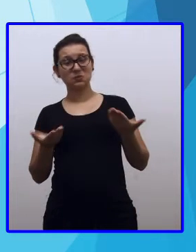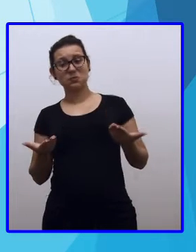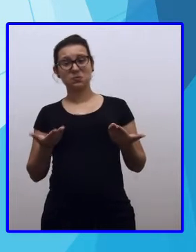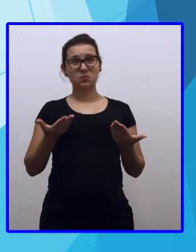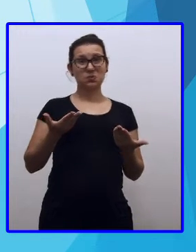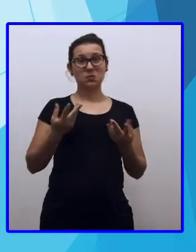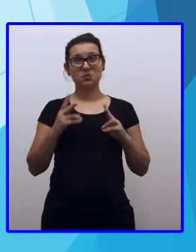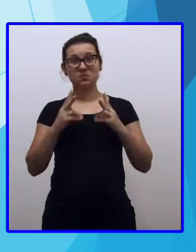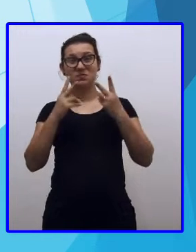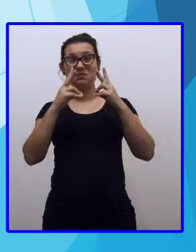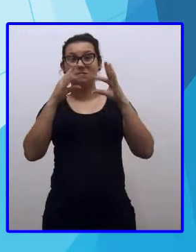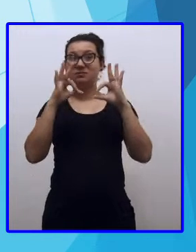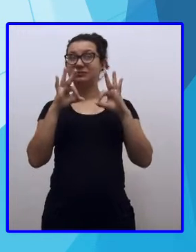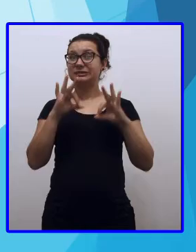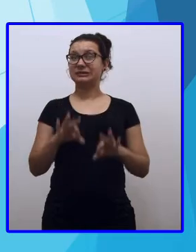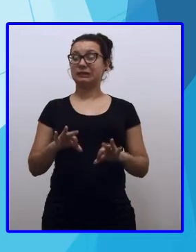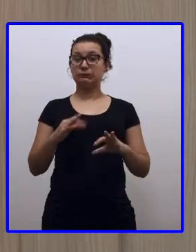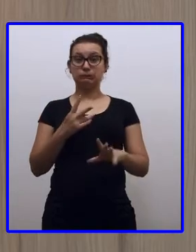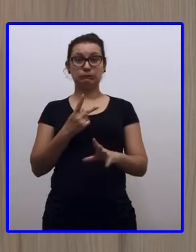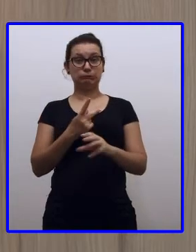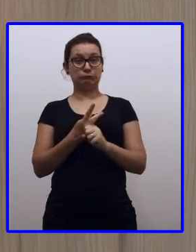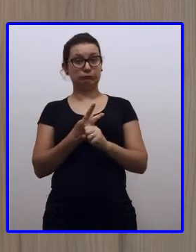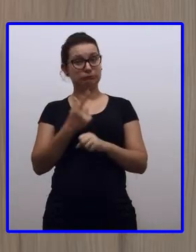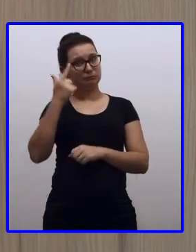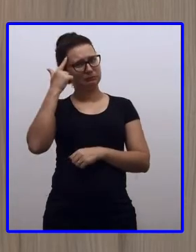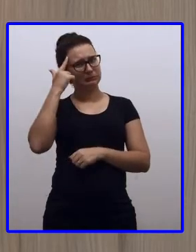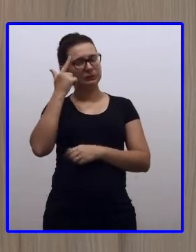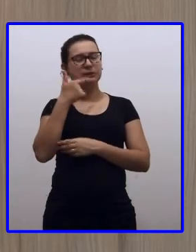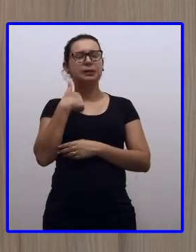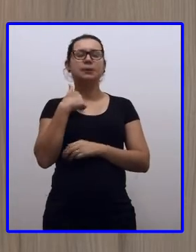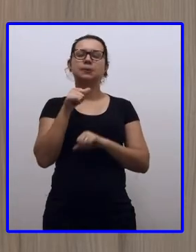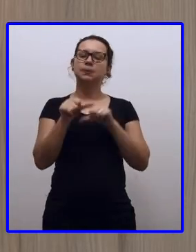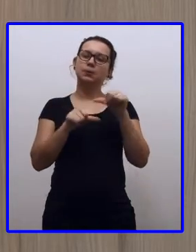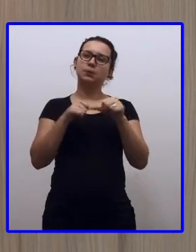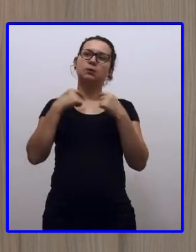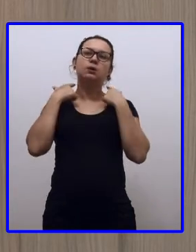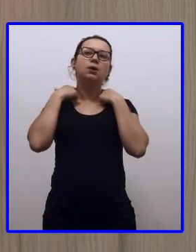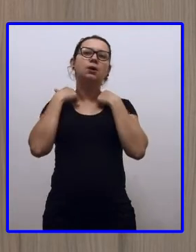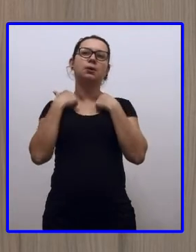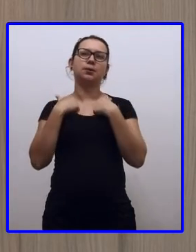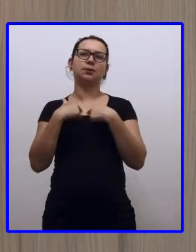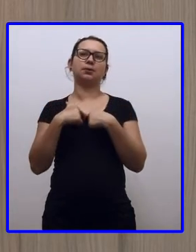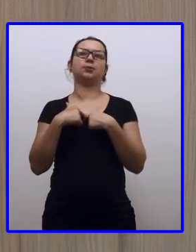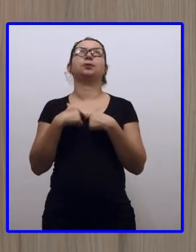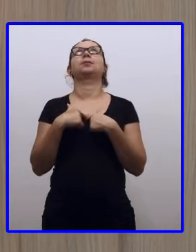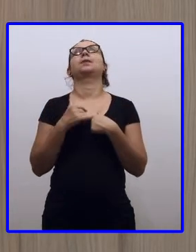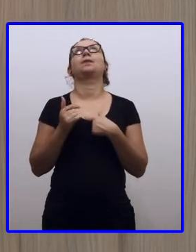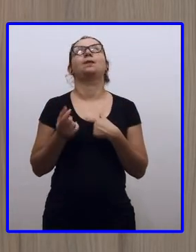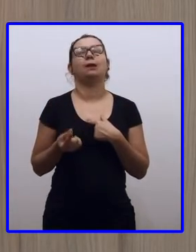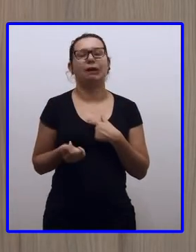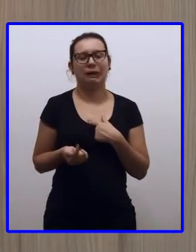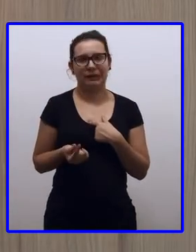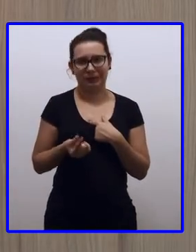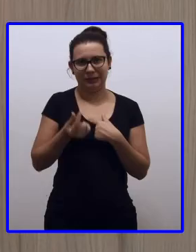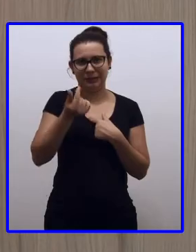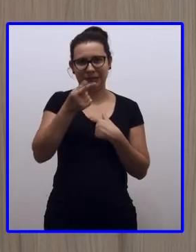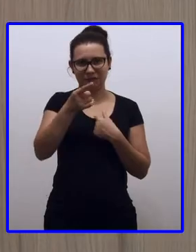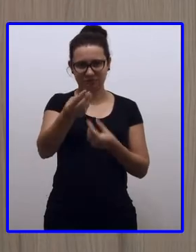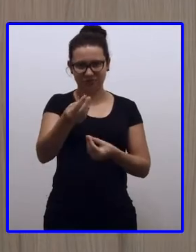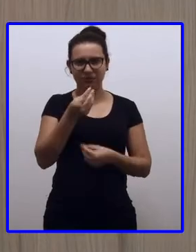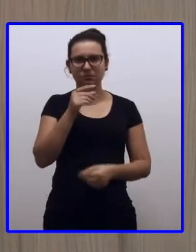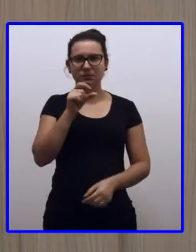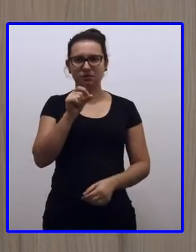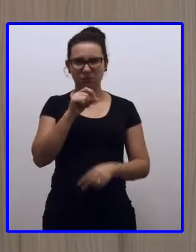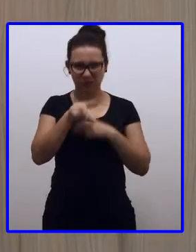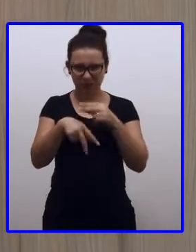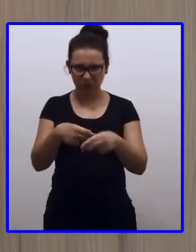mercadoria ser trocada. Imagina, ah, eu vou trocar o meu colar, deve valer uma fortuna. E você vai me dar o quê?